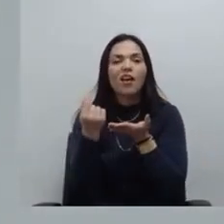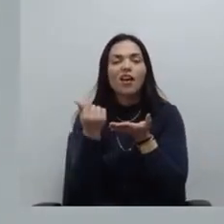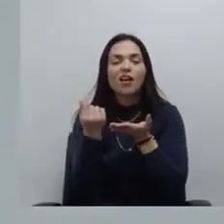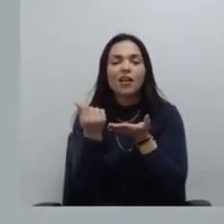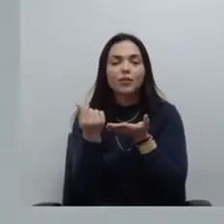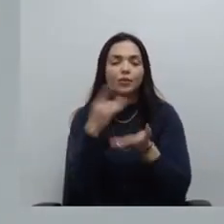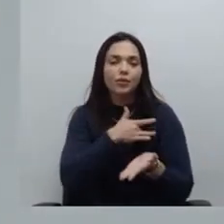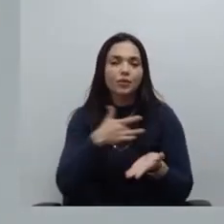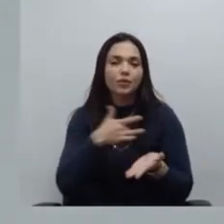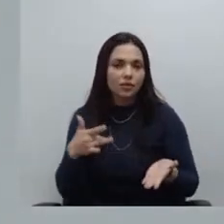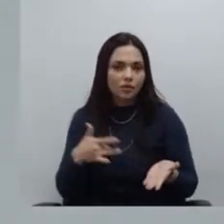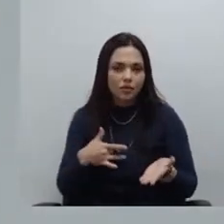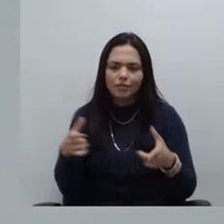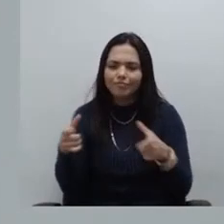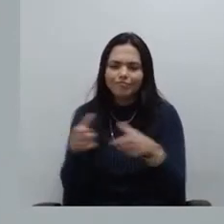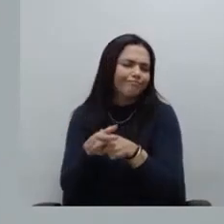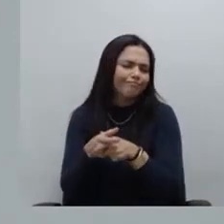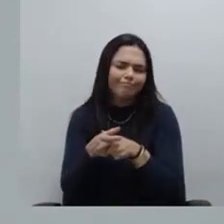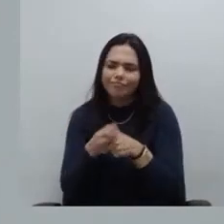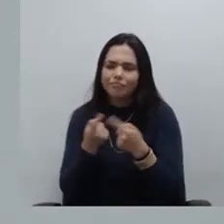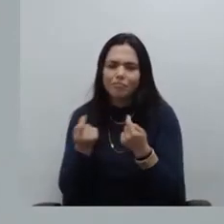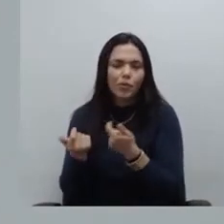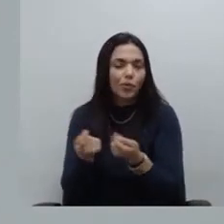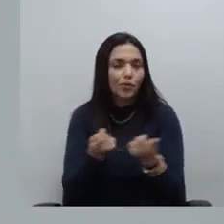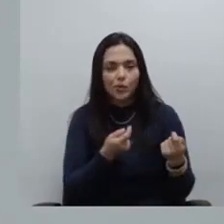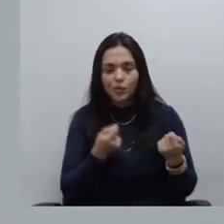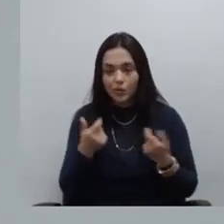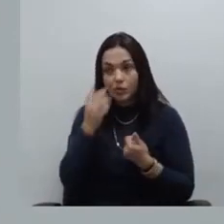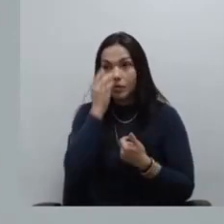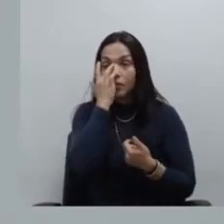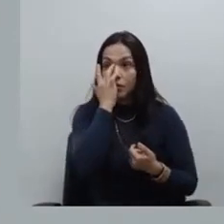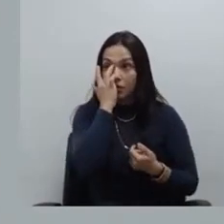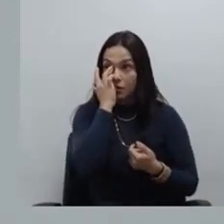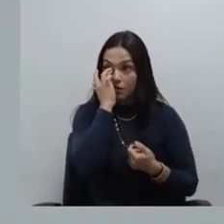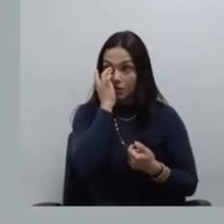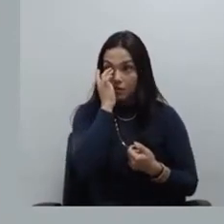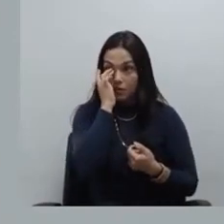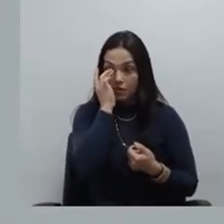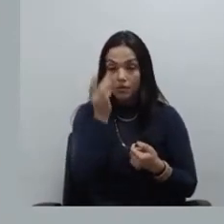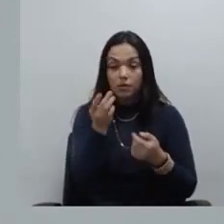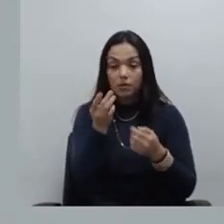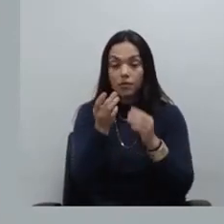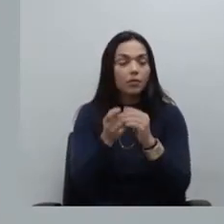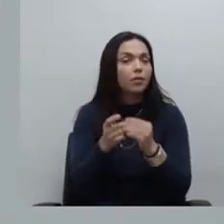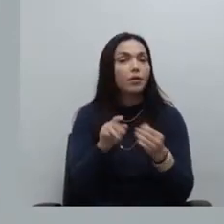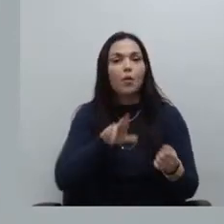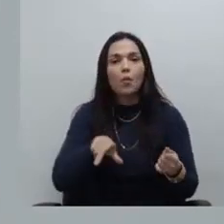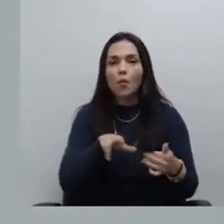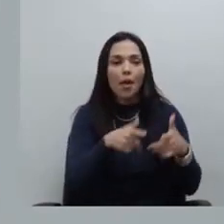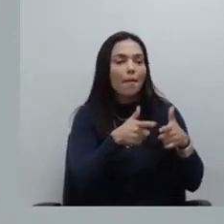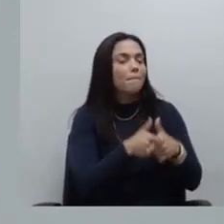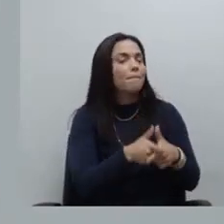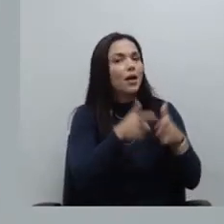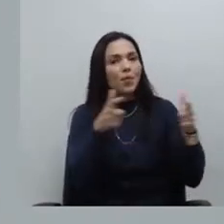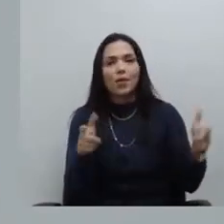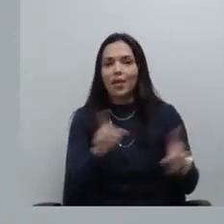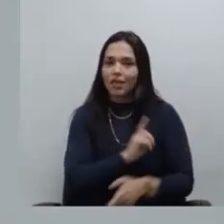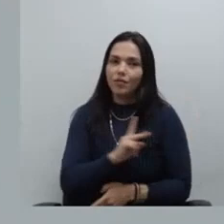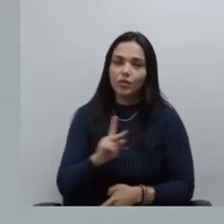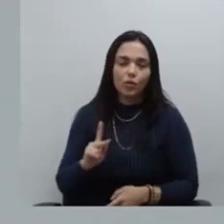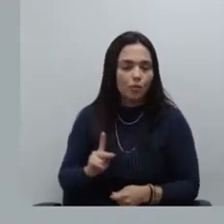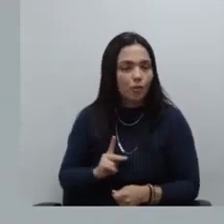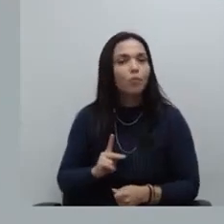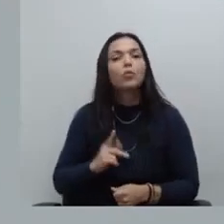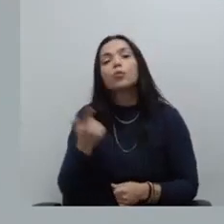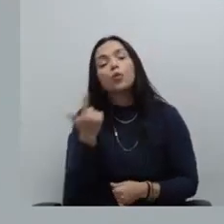um universo muito pequeno nós não podemos dizer que nem a maioria muito longe disso dos defensores e